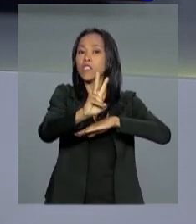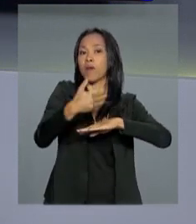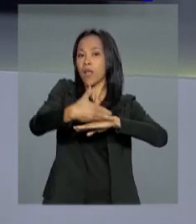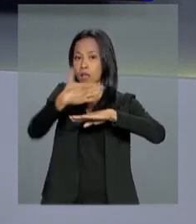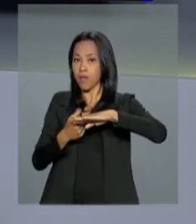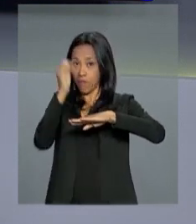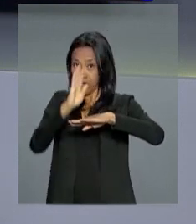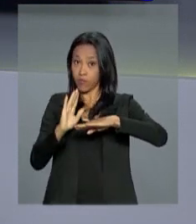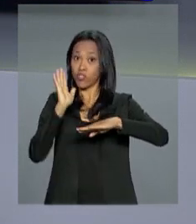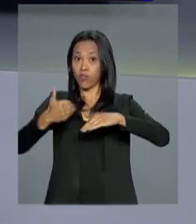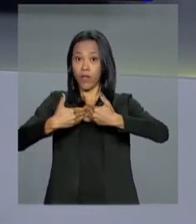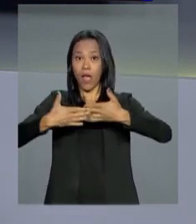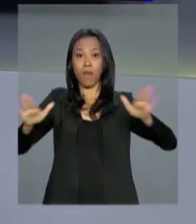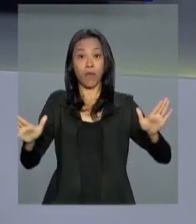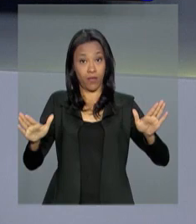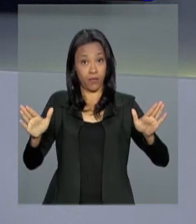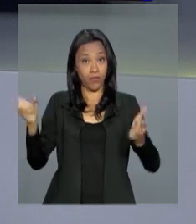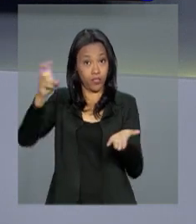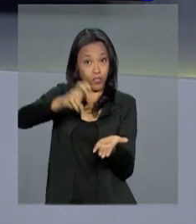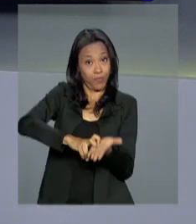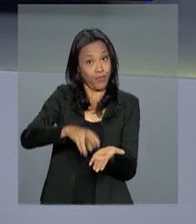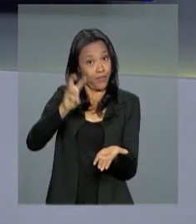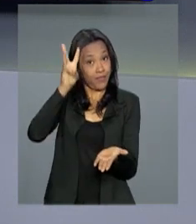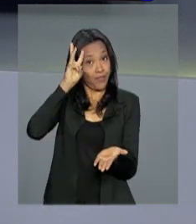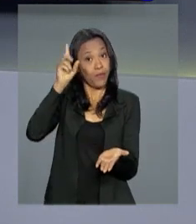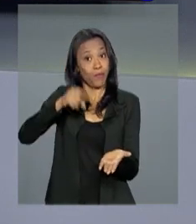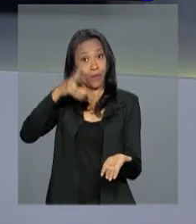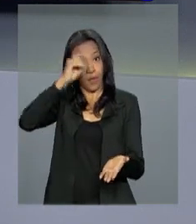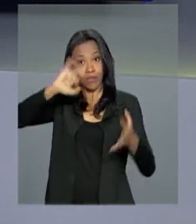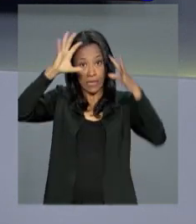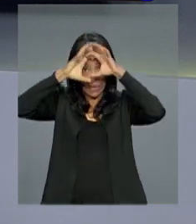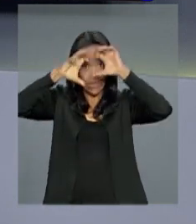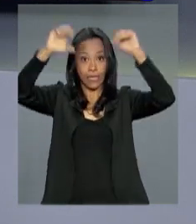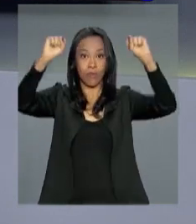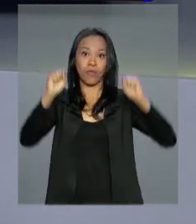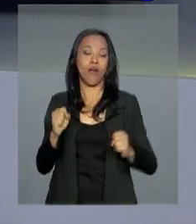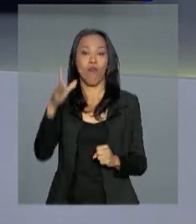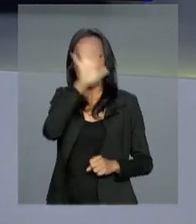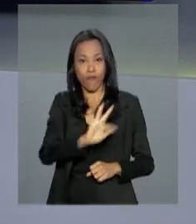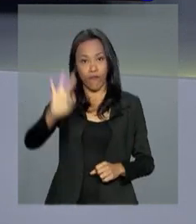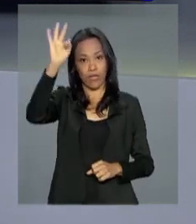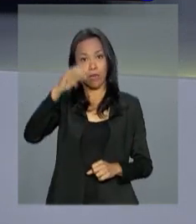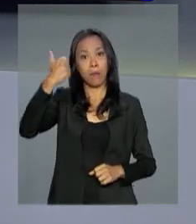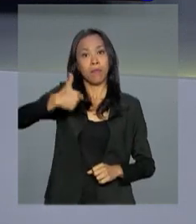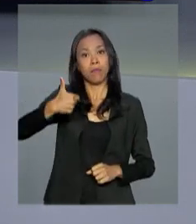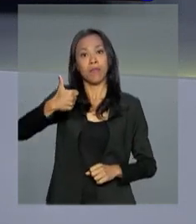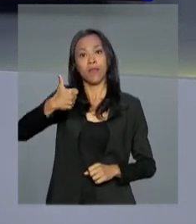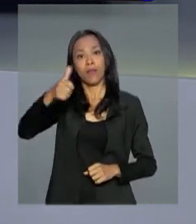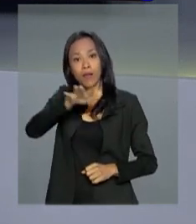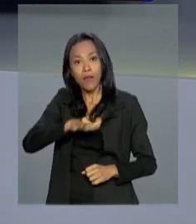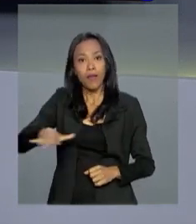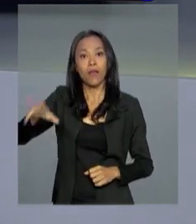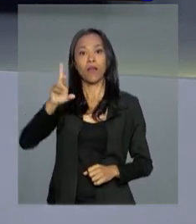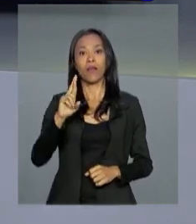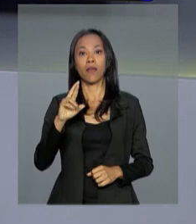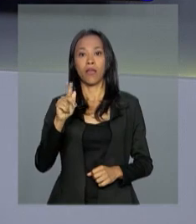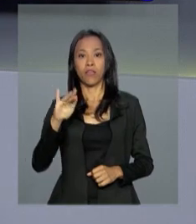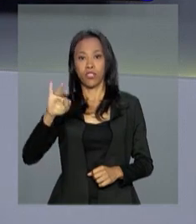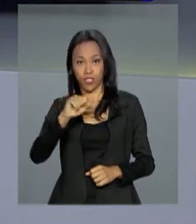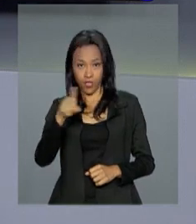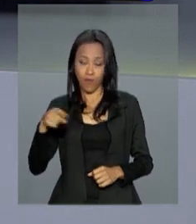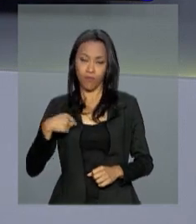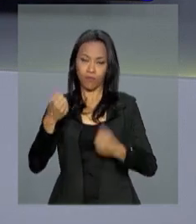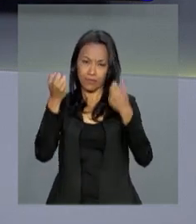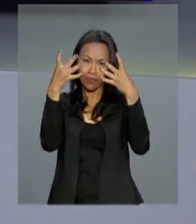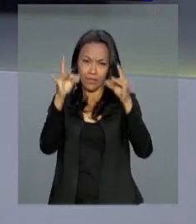reaberta na manhã desta terça-feira por decisão do Tribunal Regional Federal da Primeira Região. Vamos então conversar ao vivo com o repórter Ney Pereira, ele